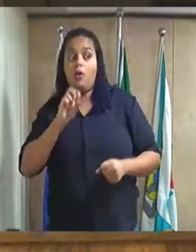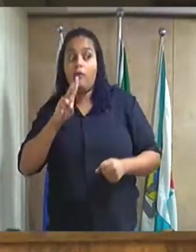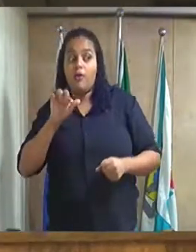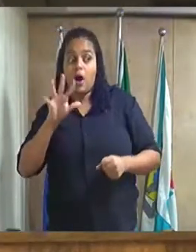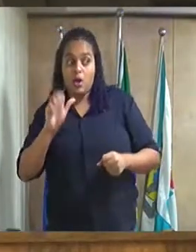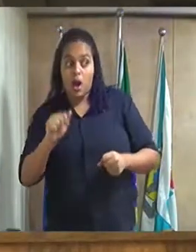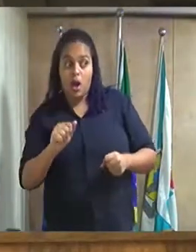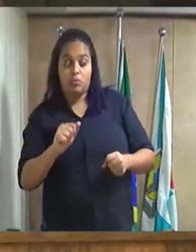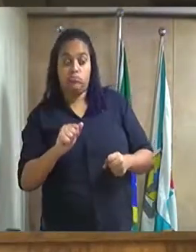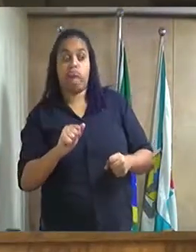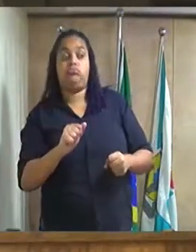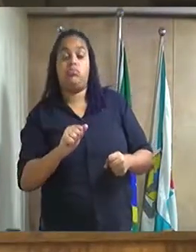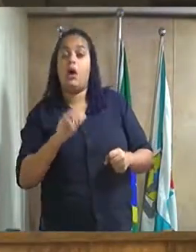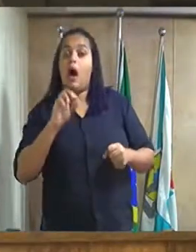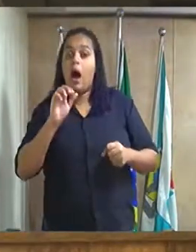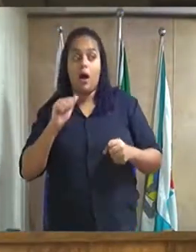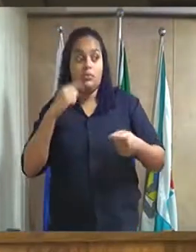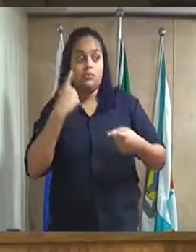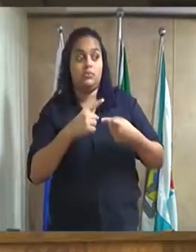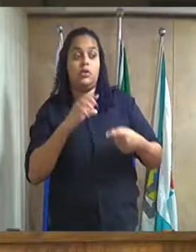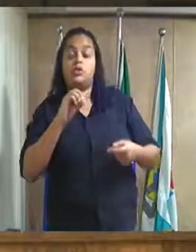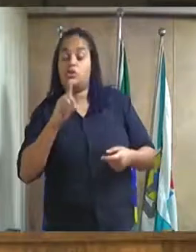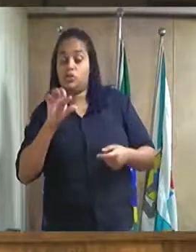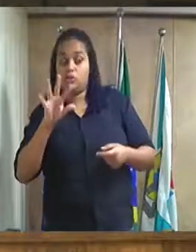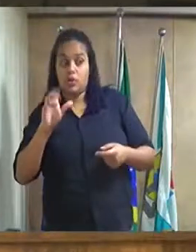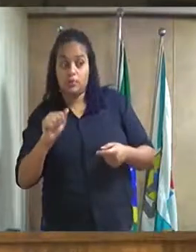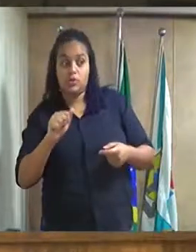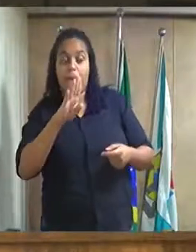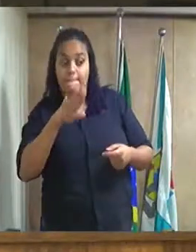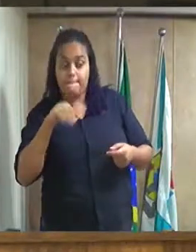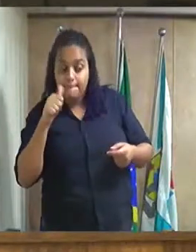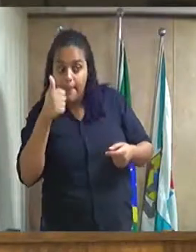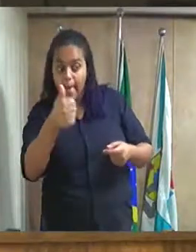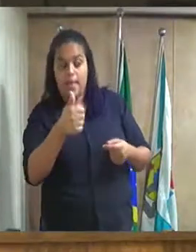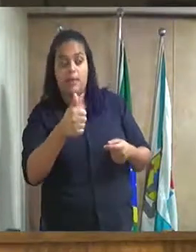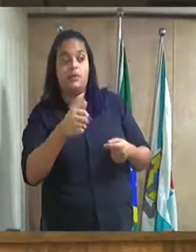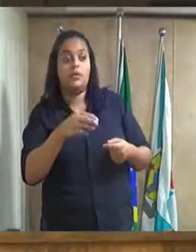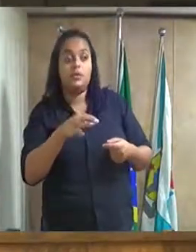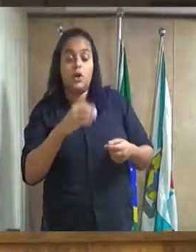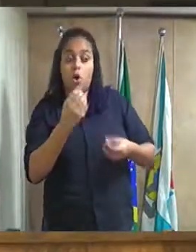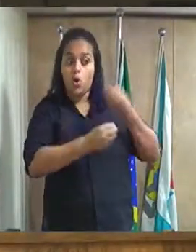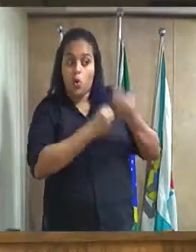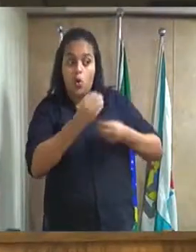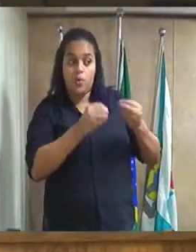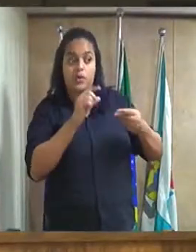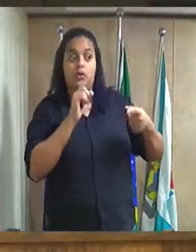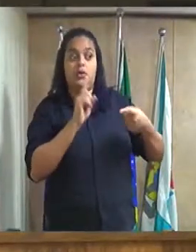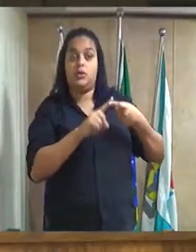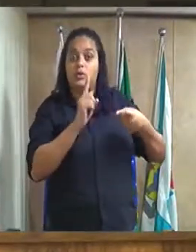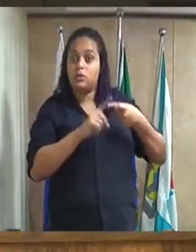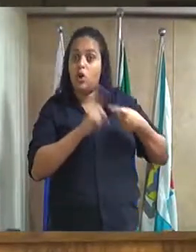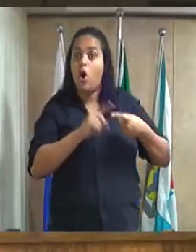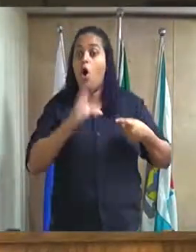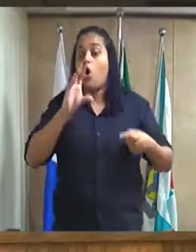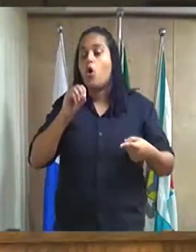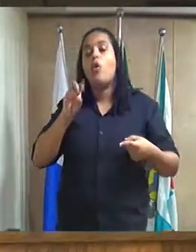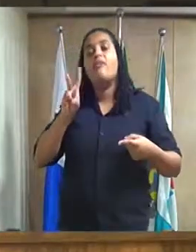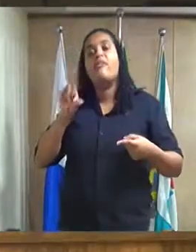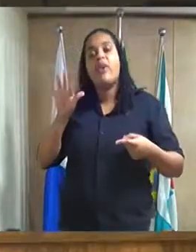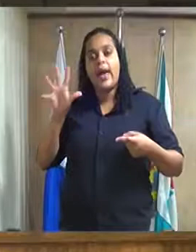alienação, desapropriação de bens, assim como a celebração de convênios